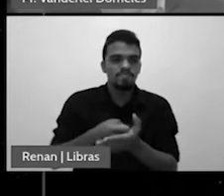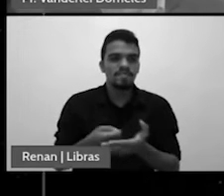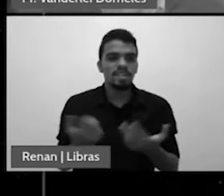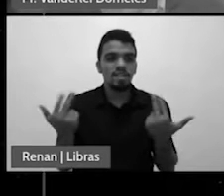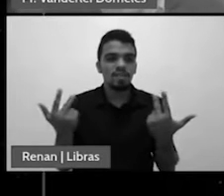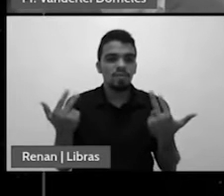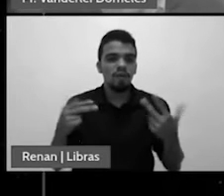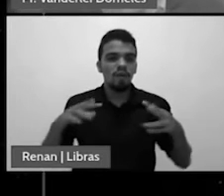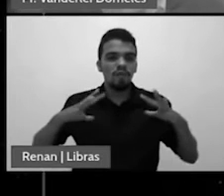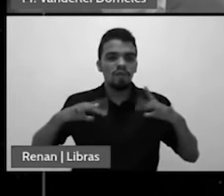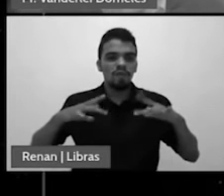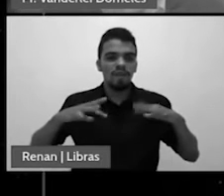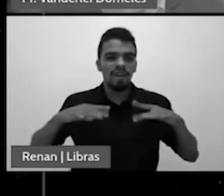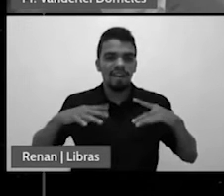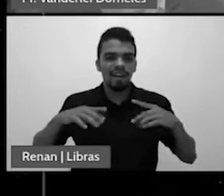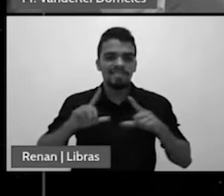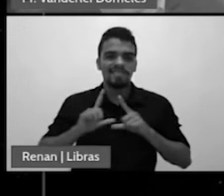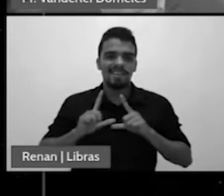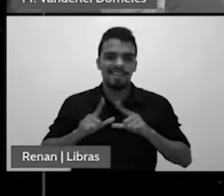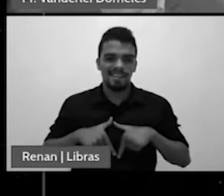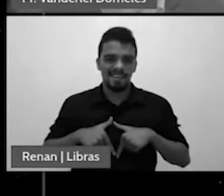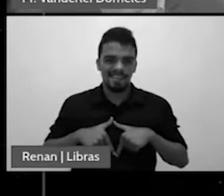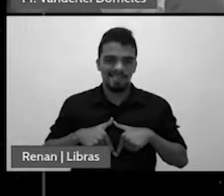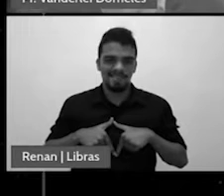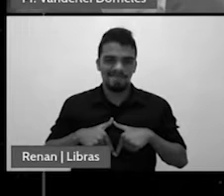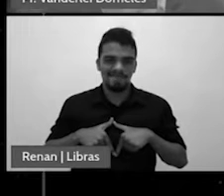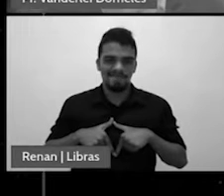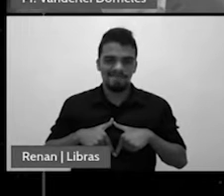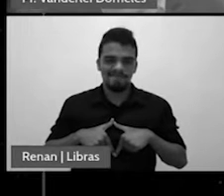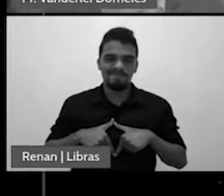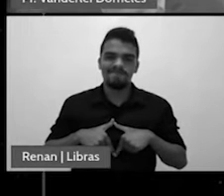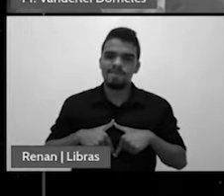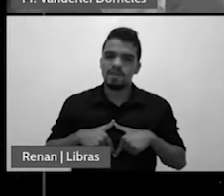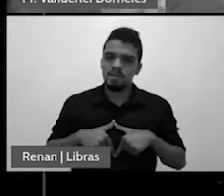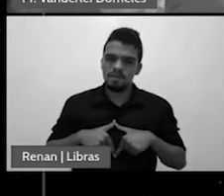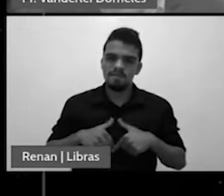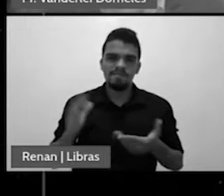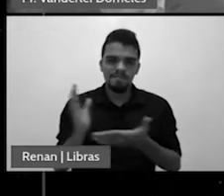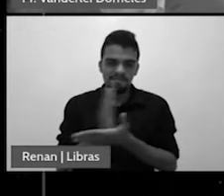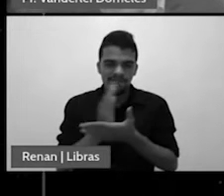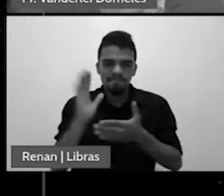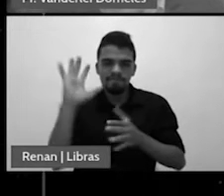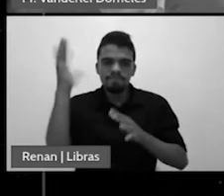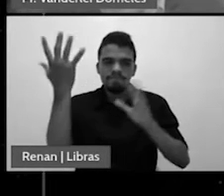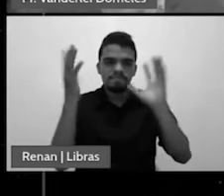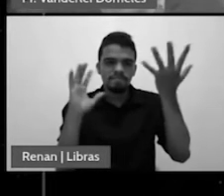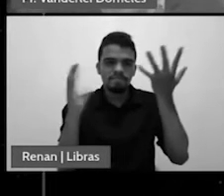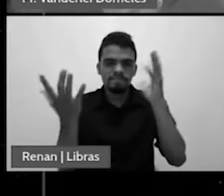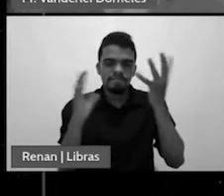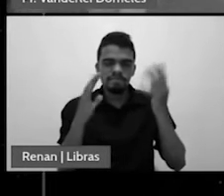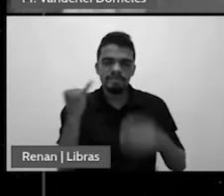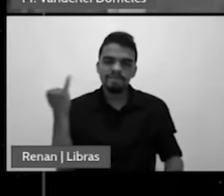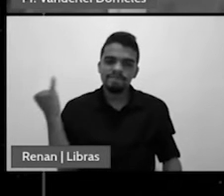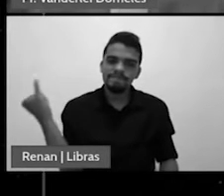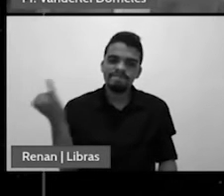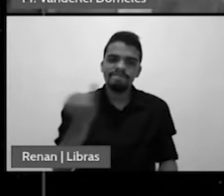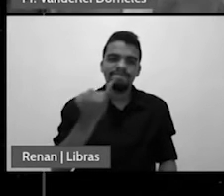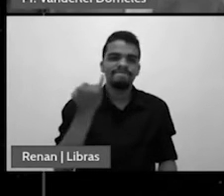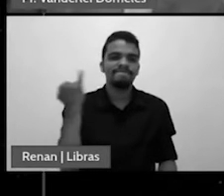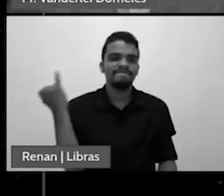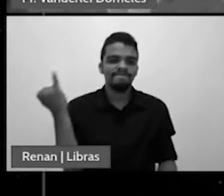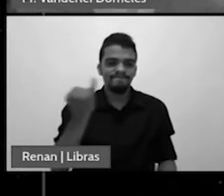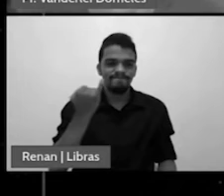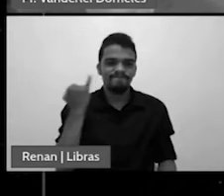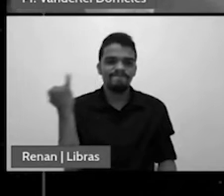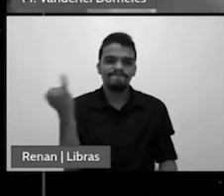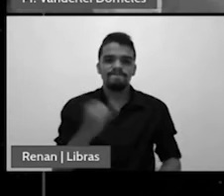movimentos são acontecimentos da maior importância para o povo de Deus nos últimos dias e depois Ellen White ainda diz o